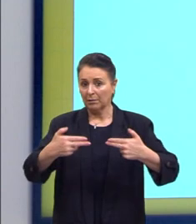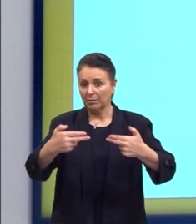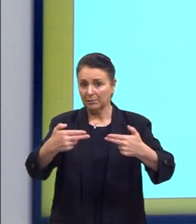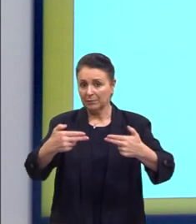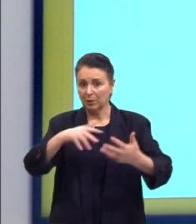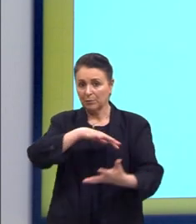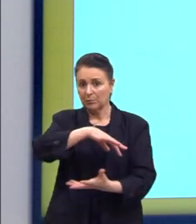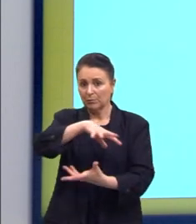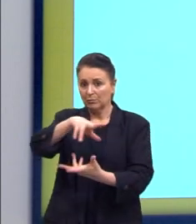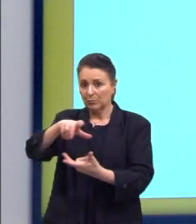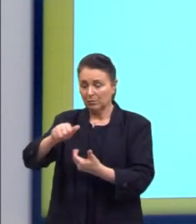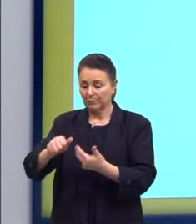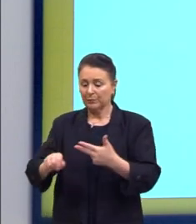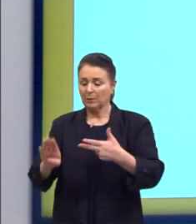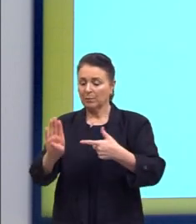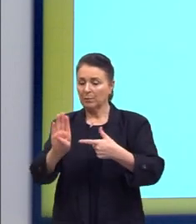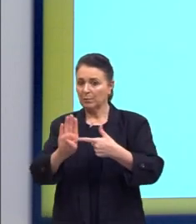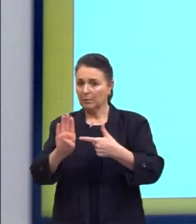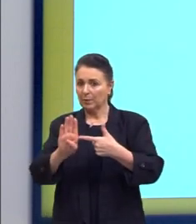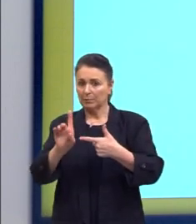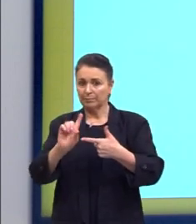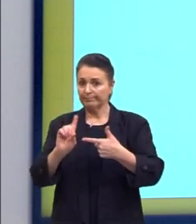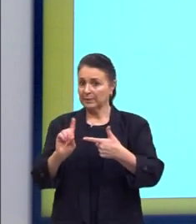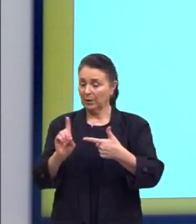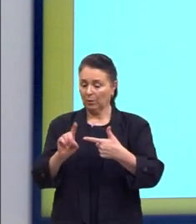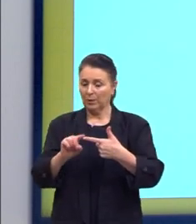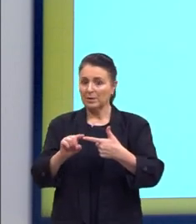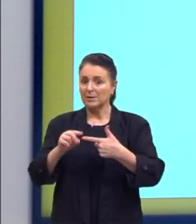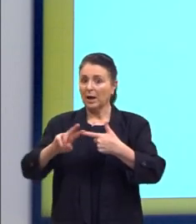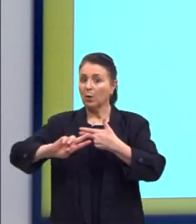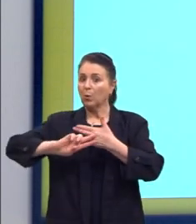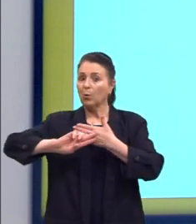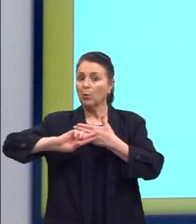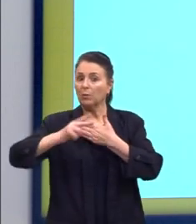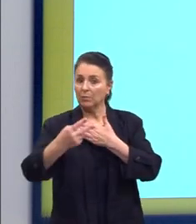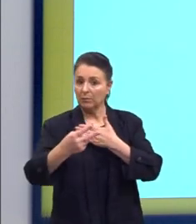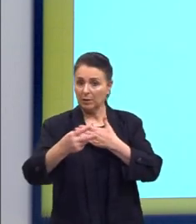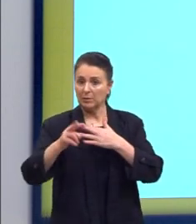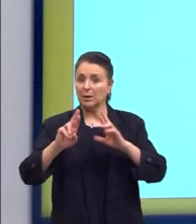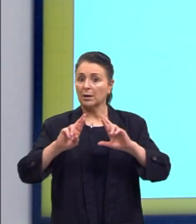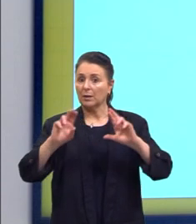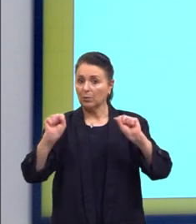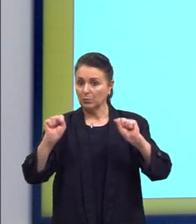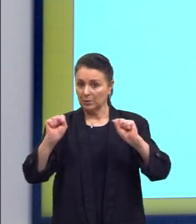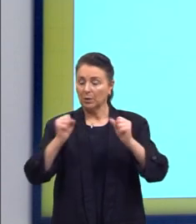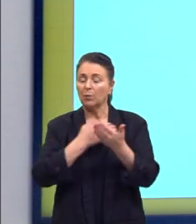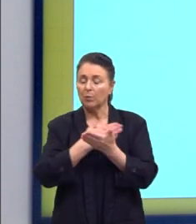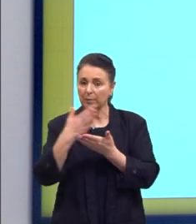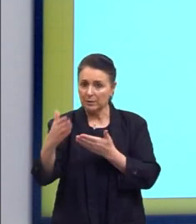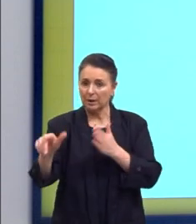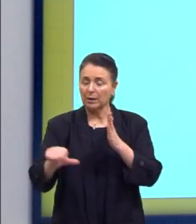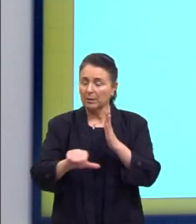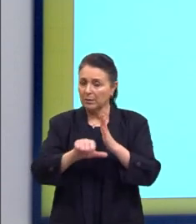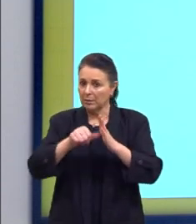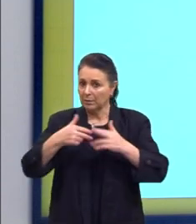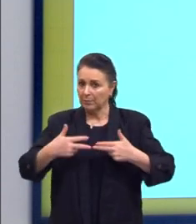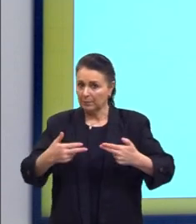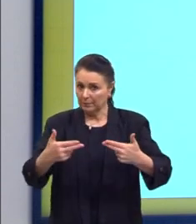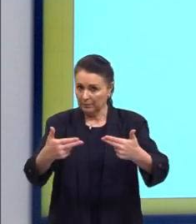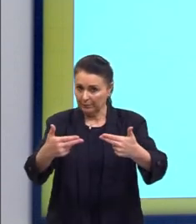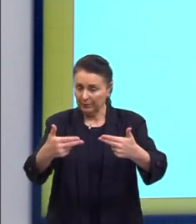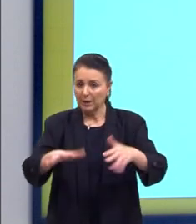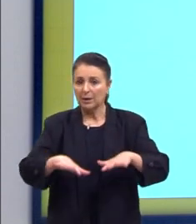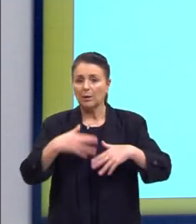E não pode ser essa, por quê? Esse é o quadro da consequência da Rússia ter entrado na Primeira Guerra. Então, quando isso estava acontecendo,